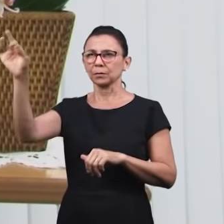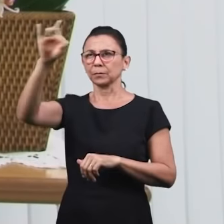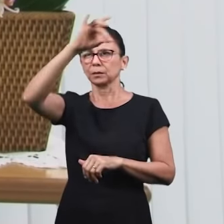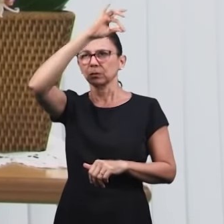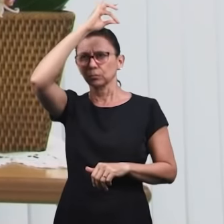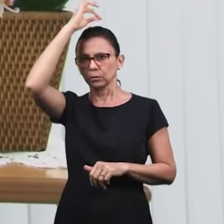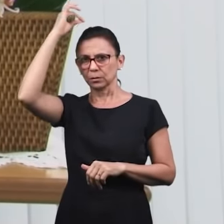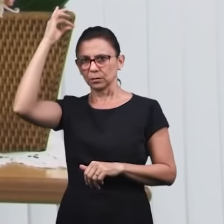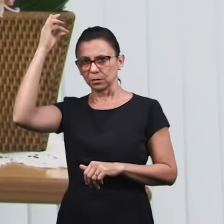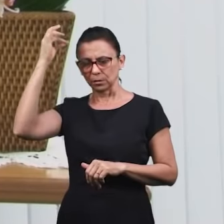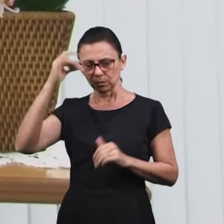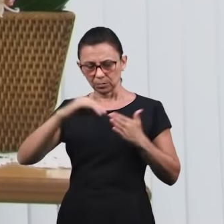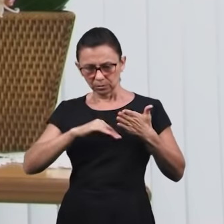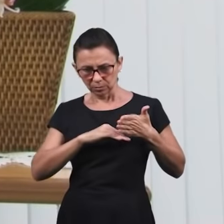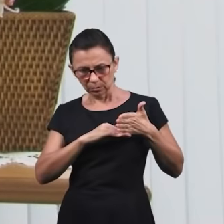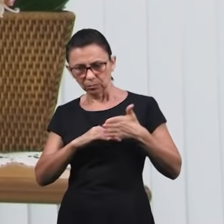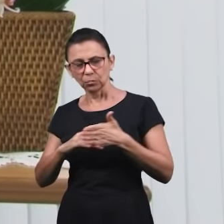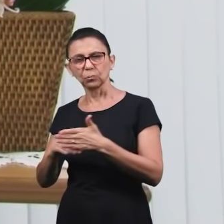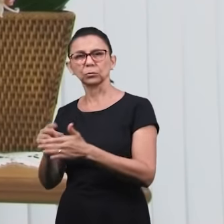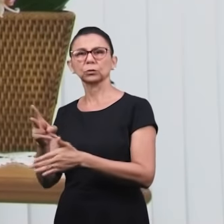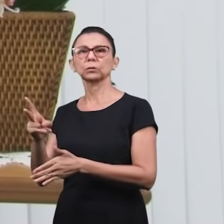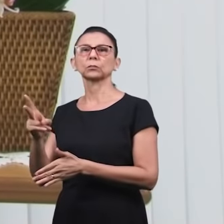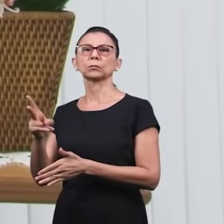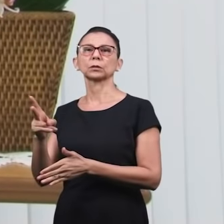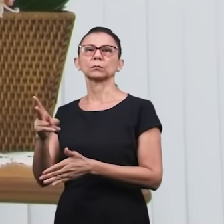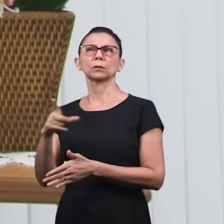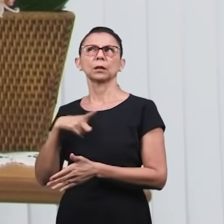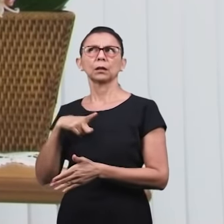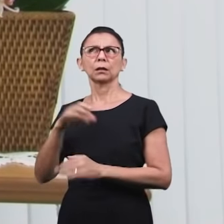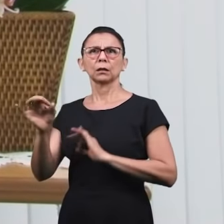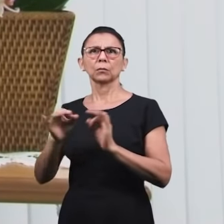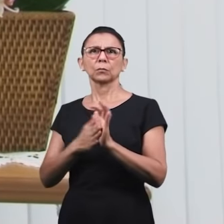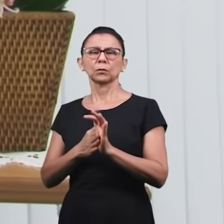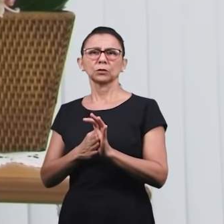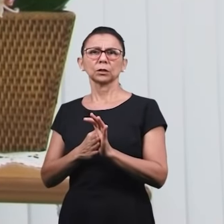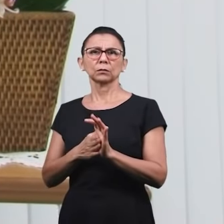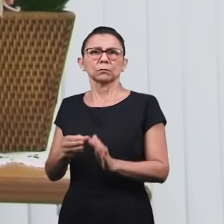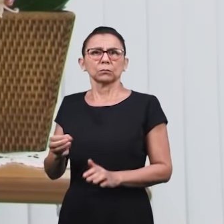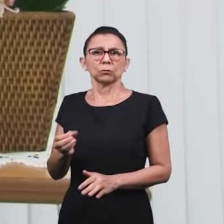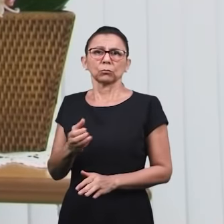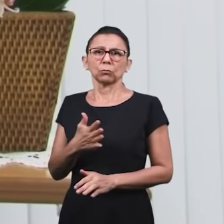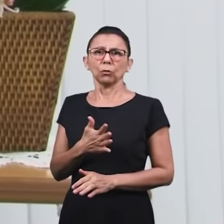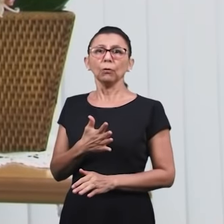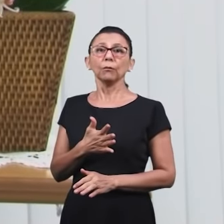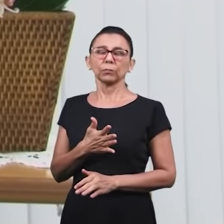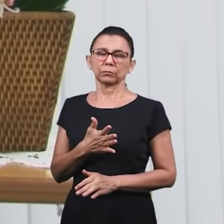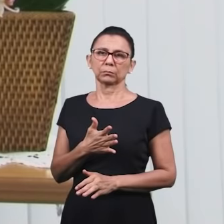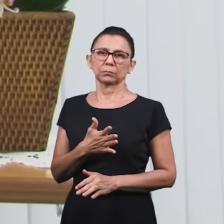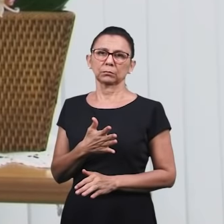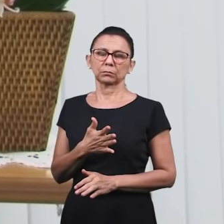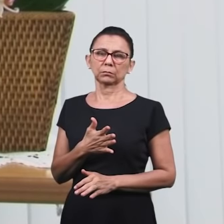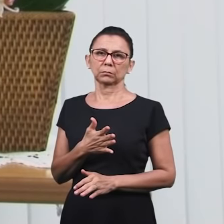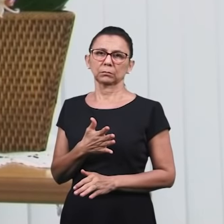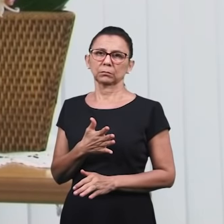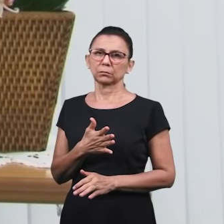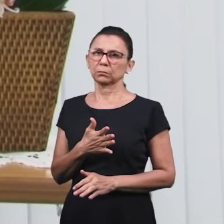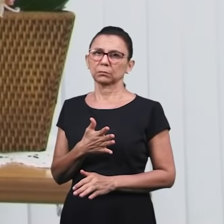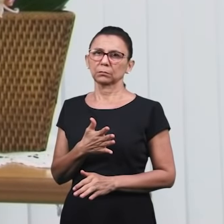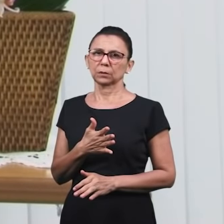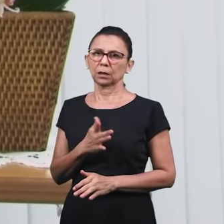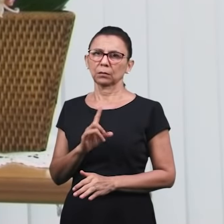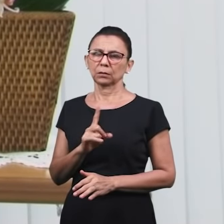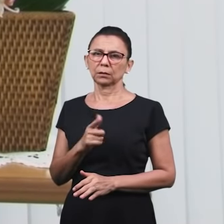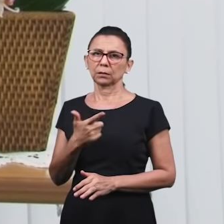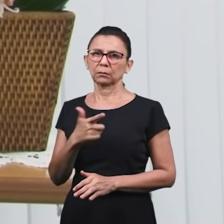haverá mudança de direção ou conteúdo. Há um novo projeto? Esse